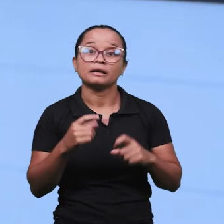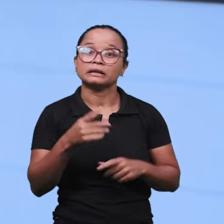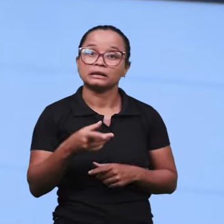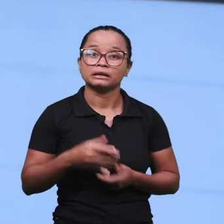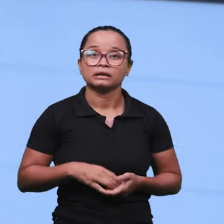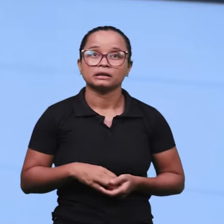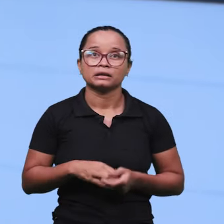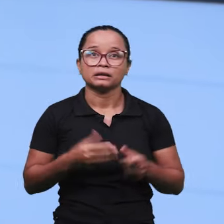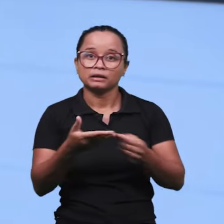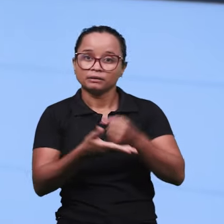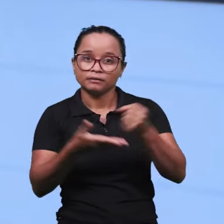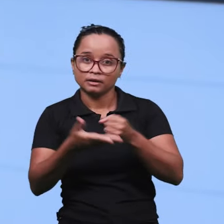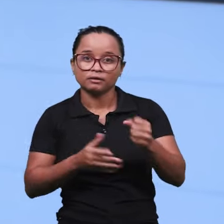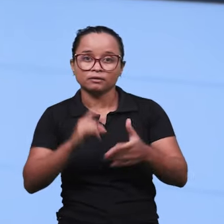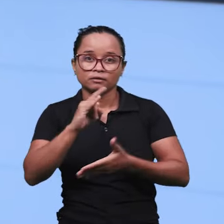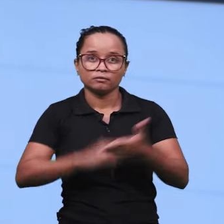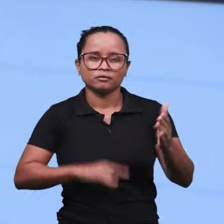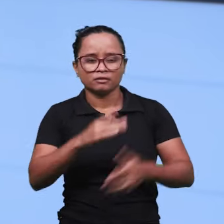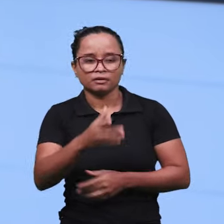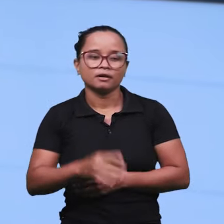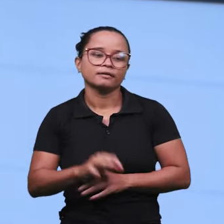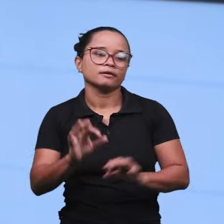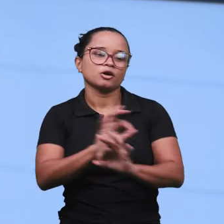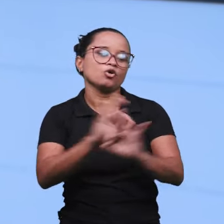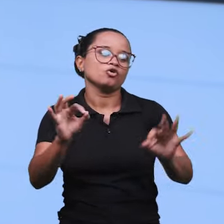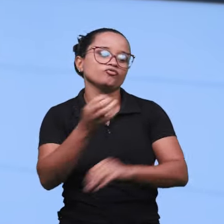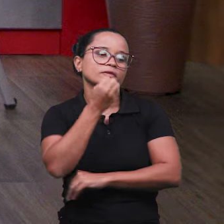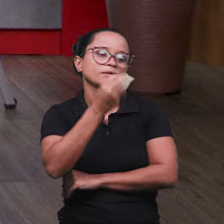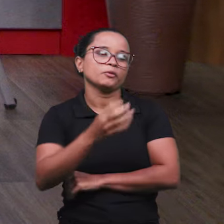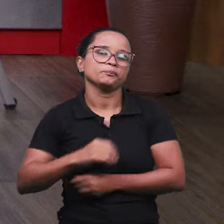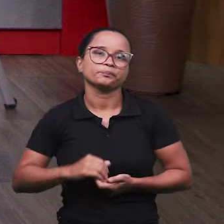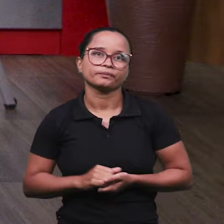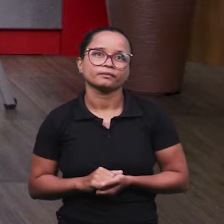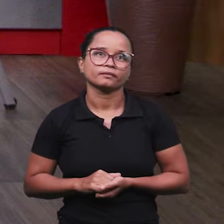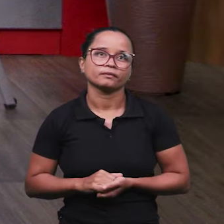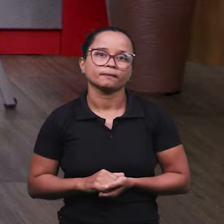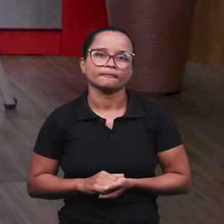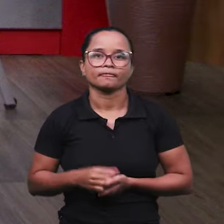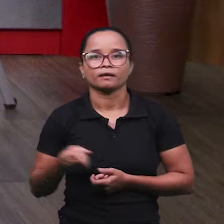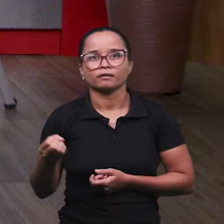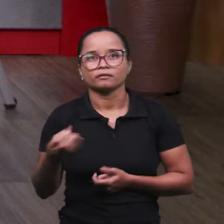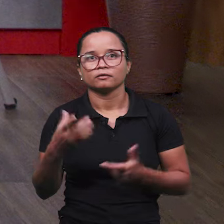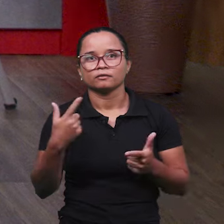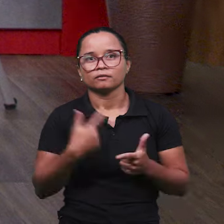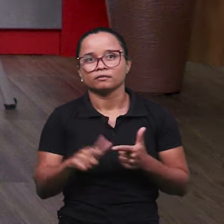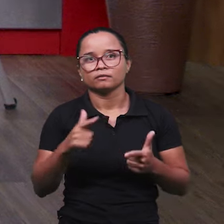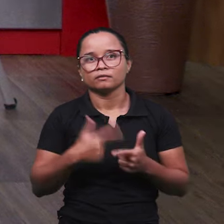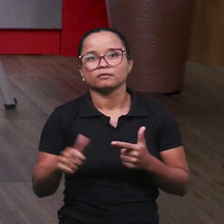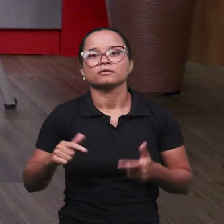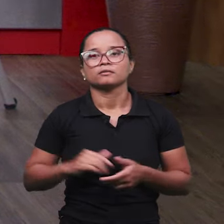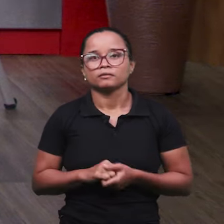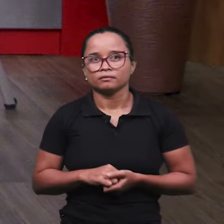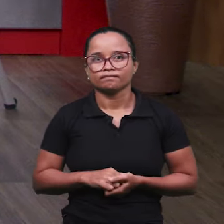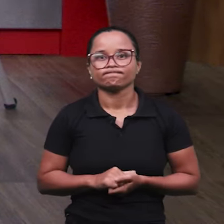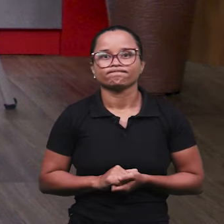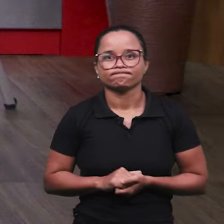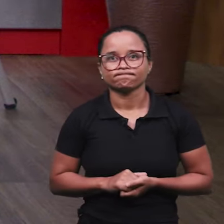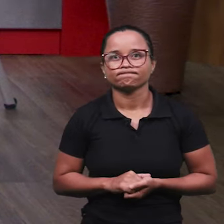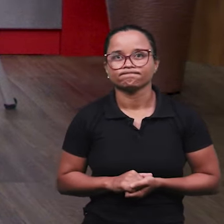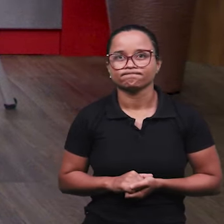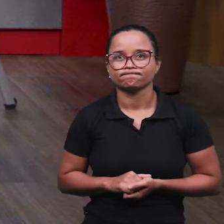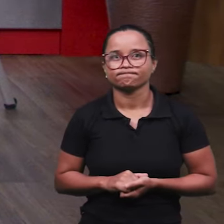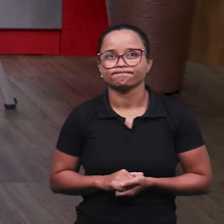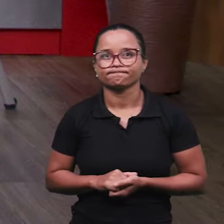está com a base de documentos, vai fazer o quê? Ah, você está apto, então, ele vem com um novo problema, porque ele foi apto também pelo médico do